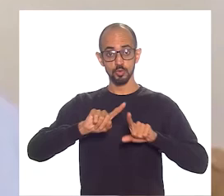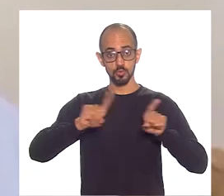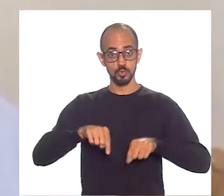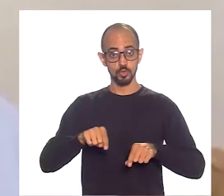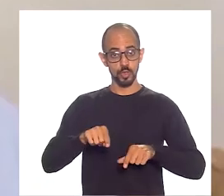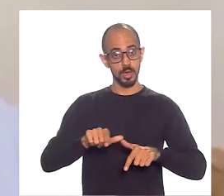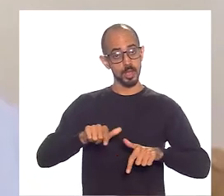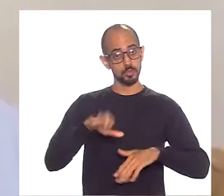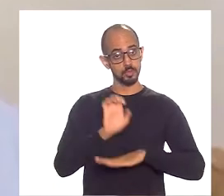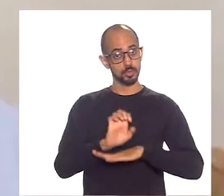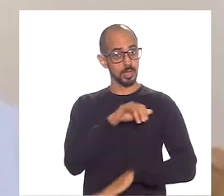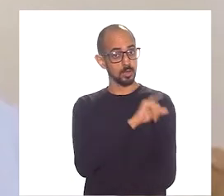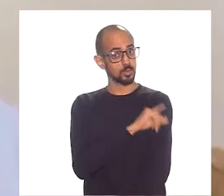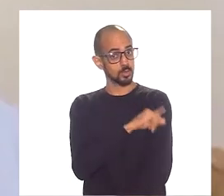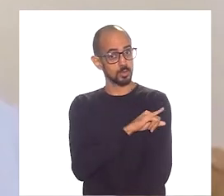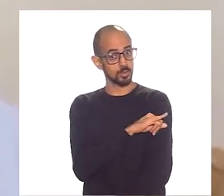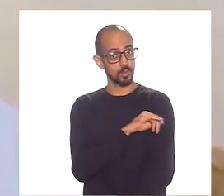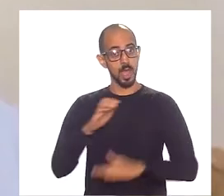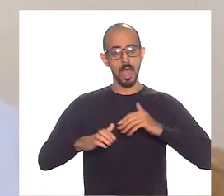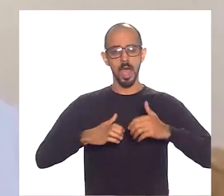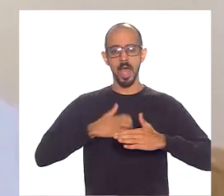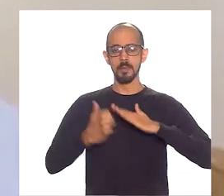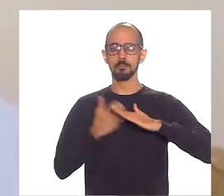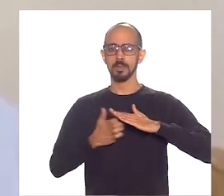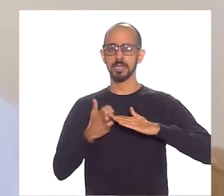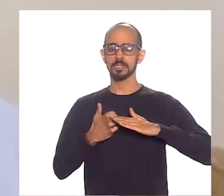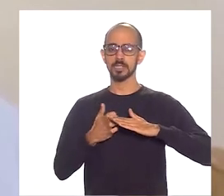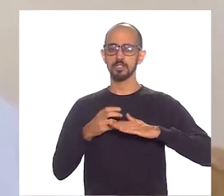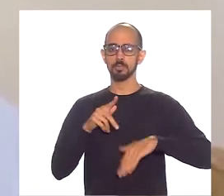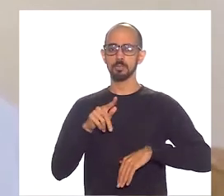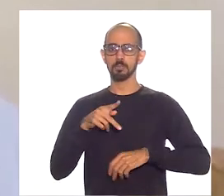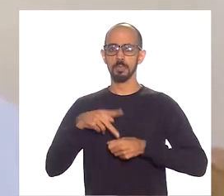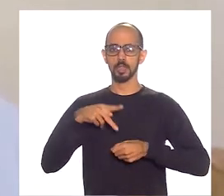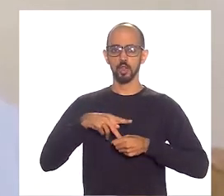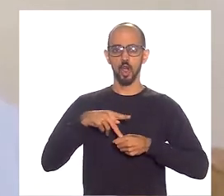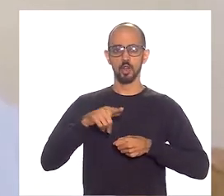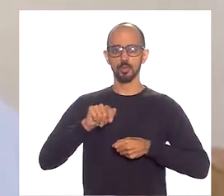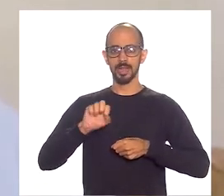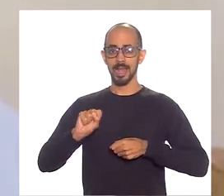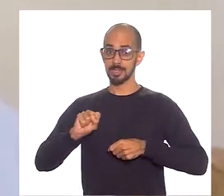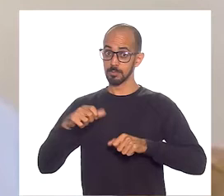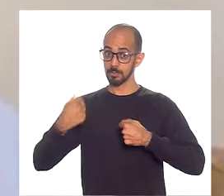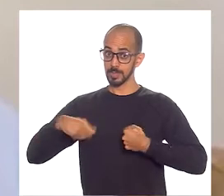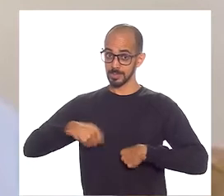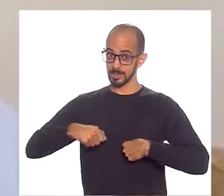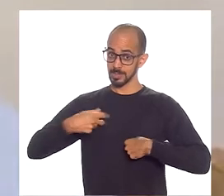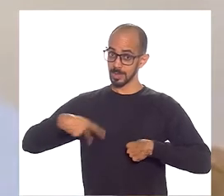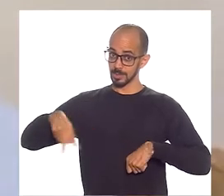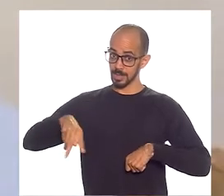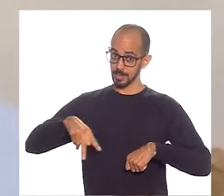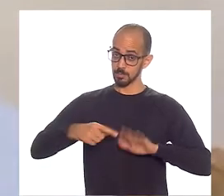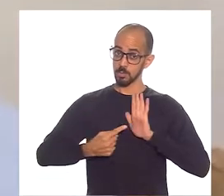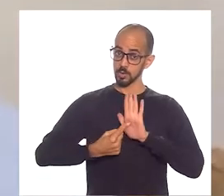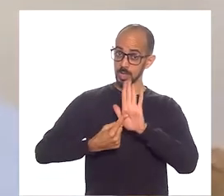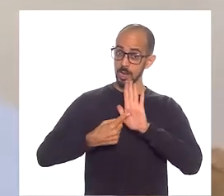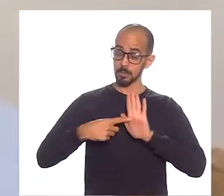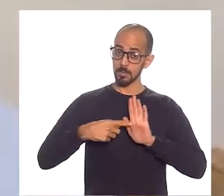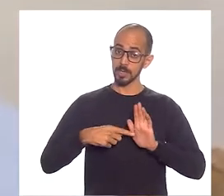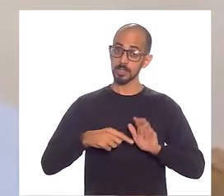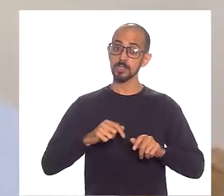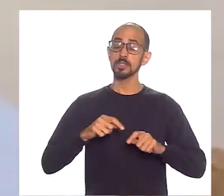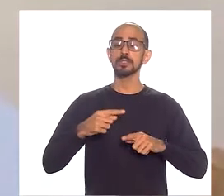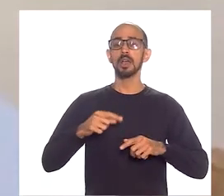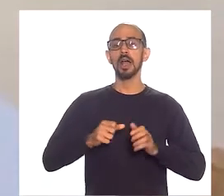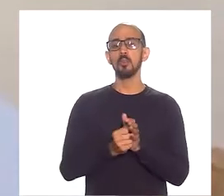A indústria de petróleo e gás precisa deles, mostrar para eles a quantidade de profissões que existem, que eles podem trabalhar,